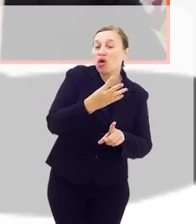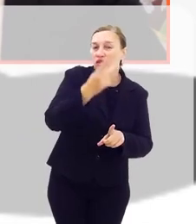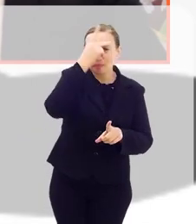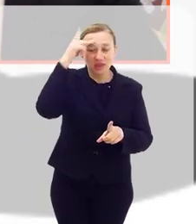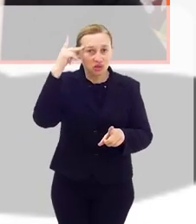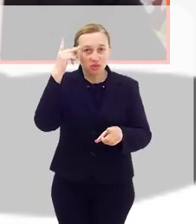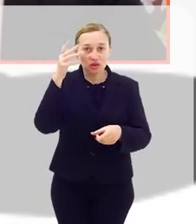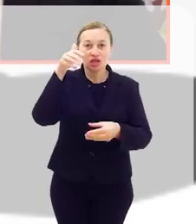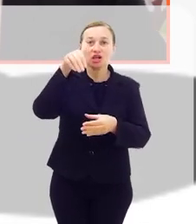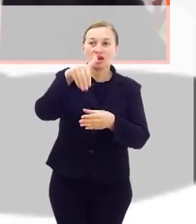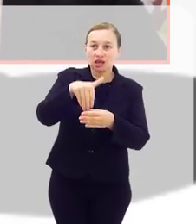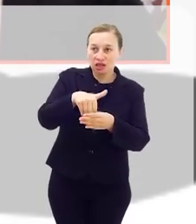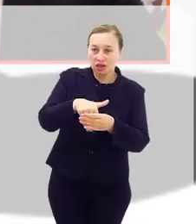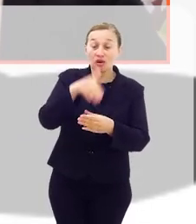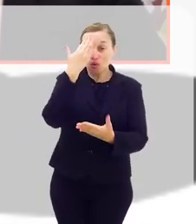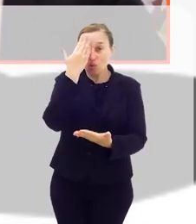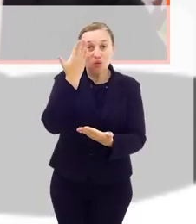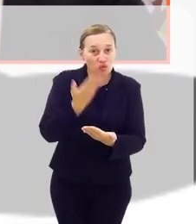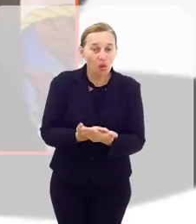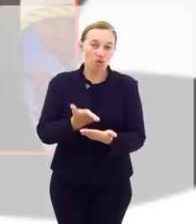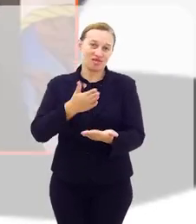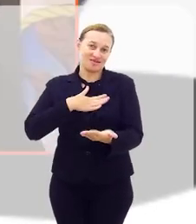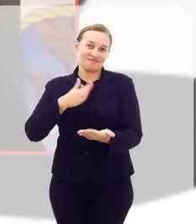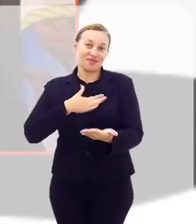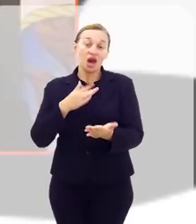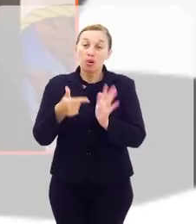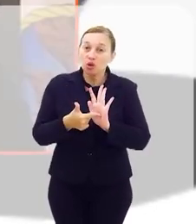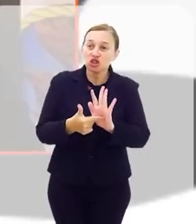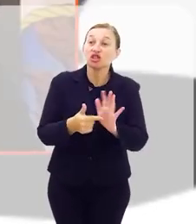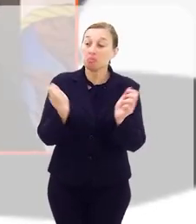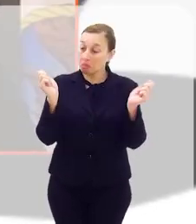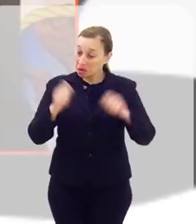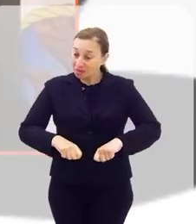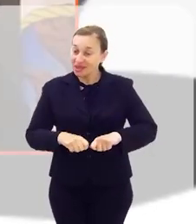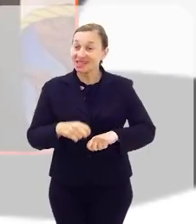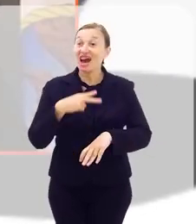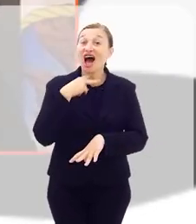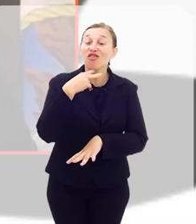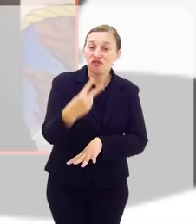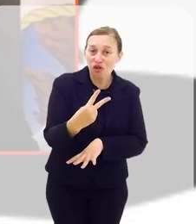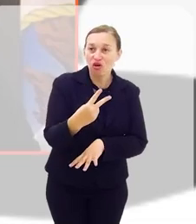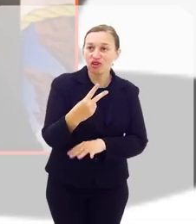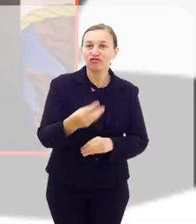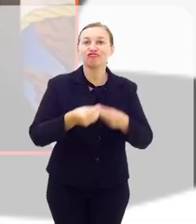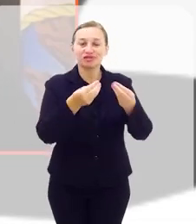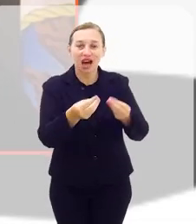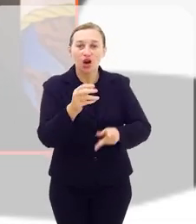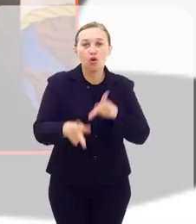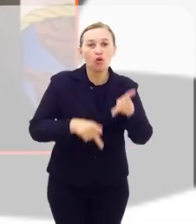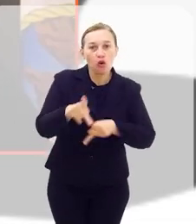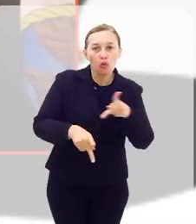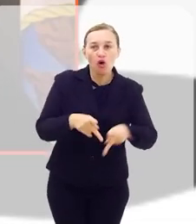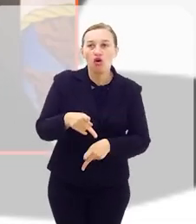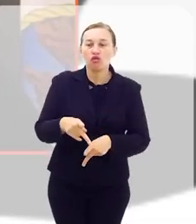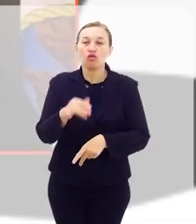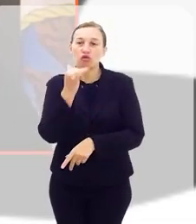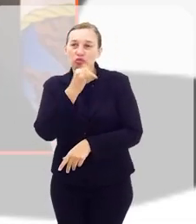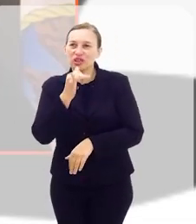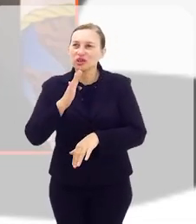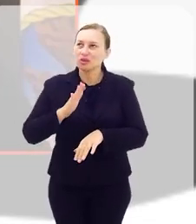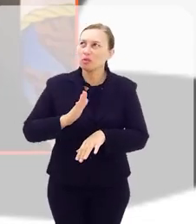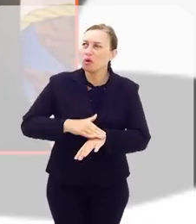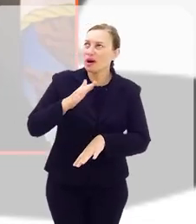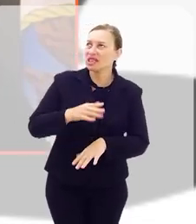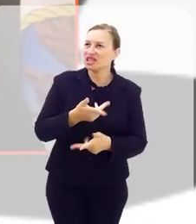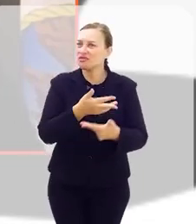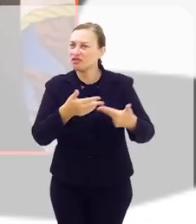pessoas que nos deram esse voto de confiança, mostrando que podemos, sim, dar voz ao povo fluminense, por mais